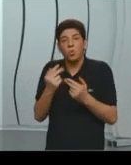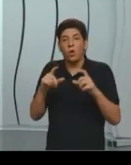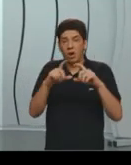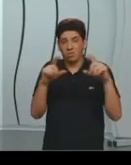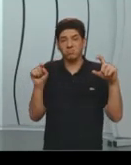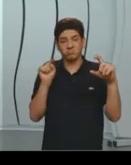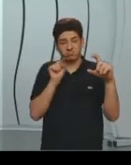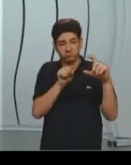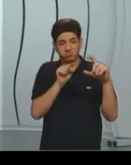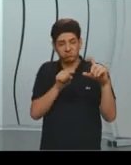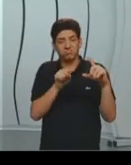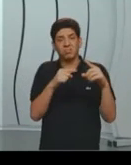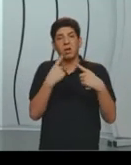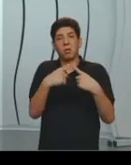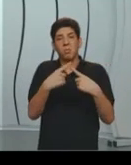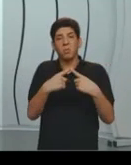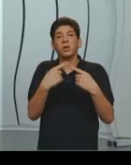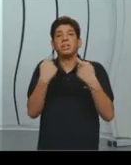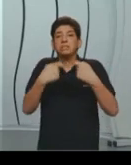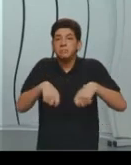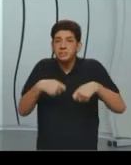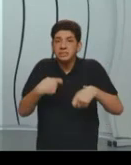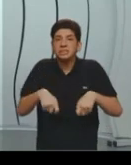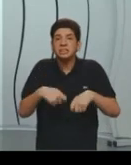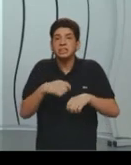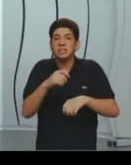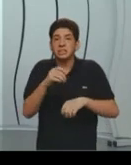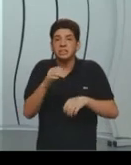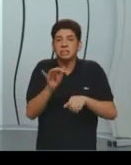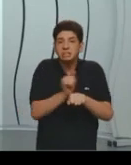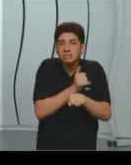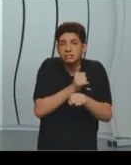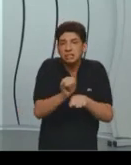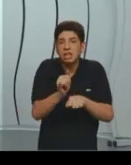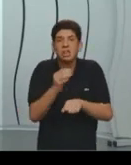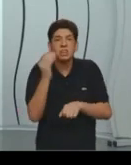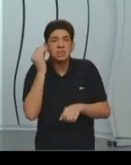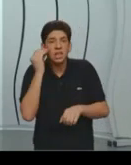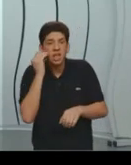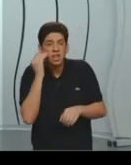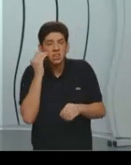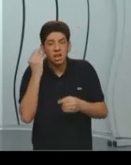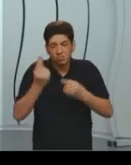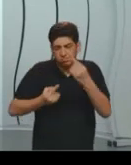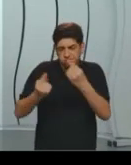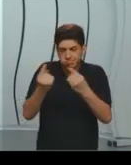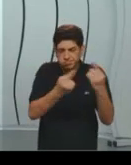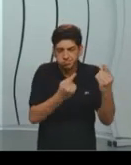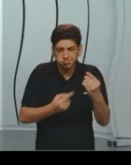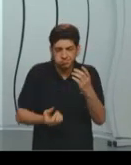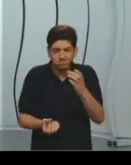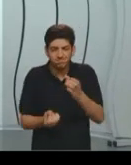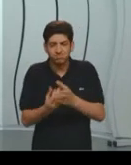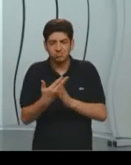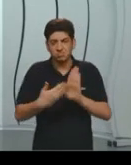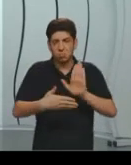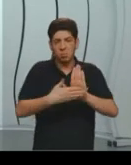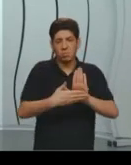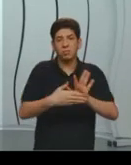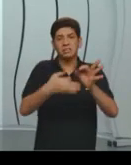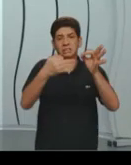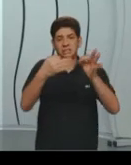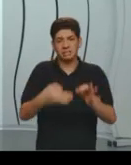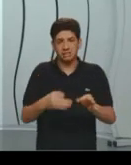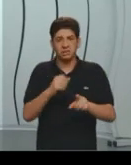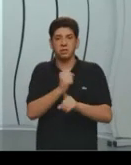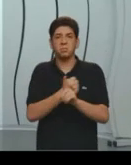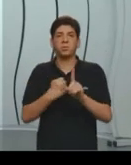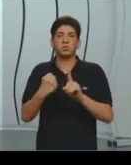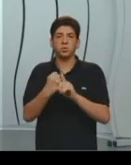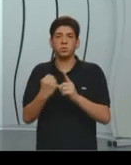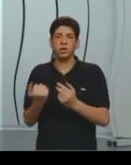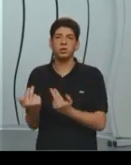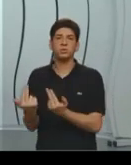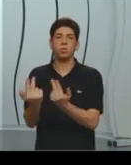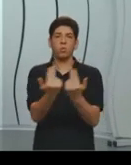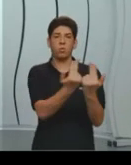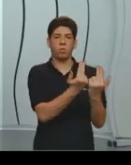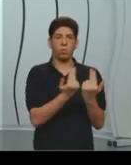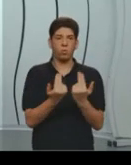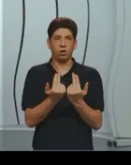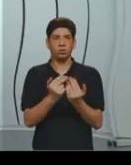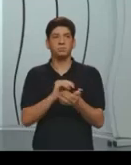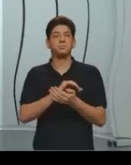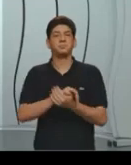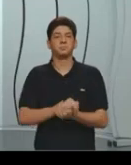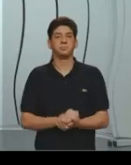necessidade de intervenções no sentido de tentar deixar o jogo mais igual da sociedade, né? E aí, se a gente